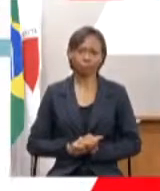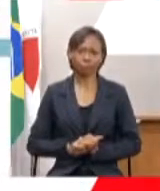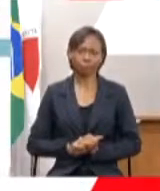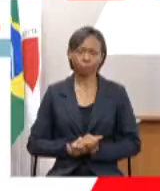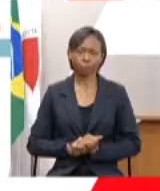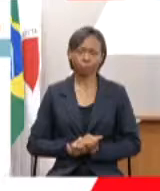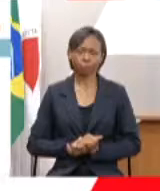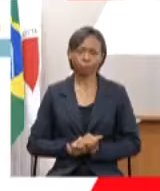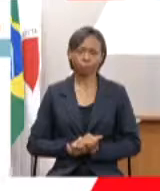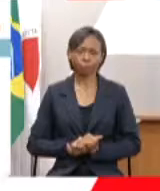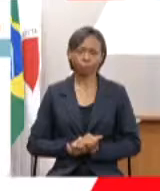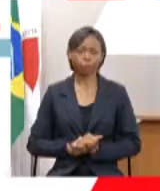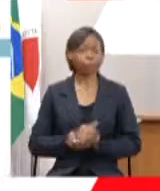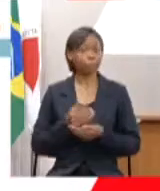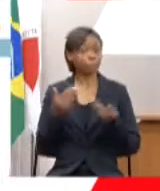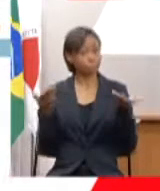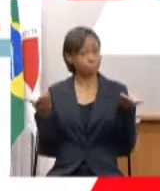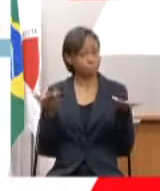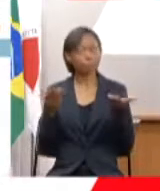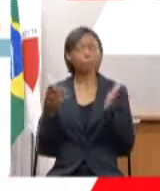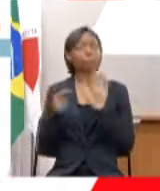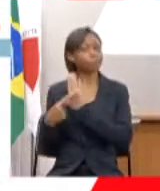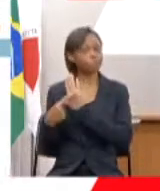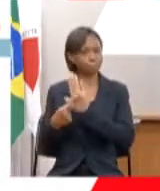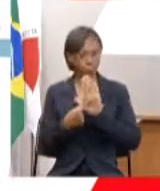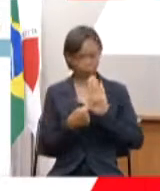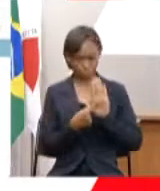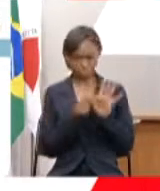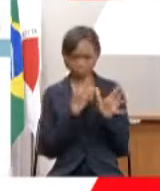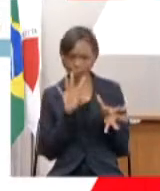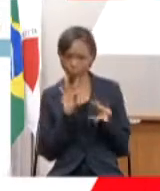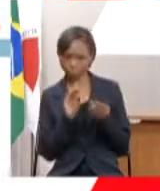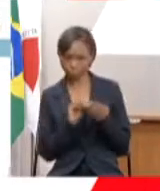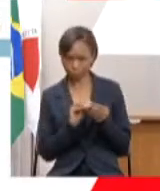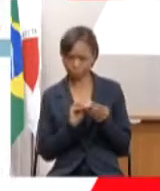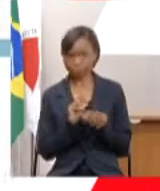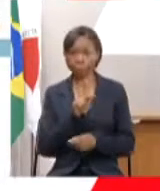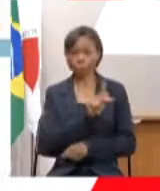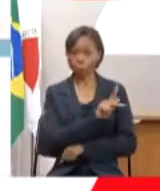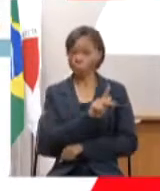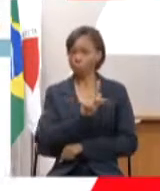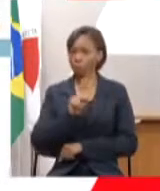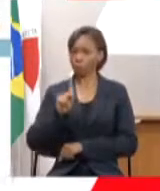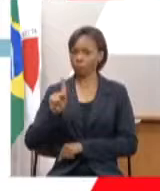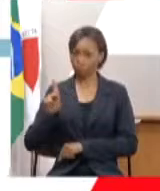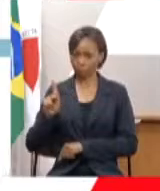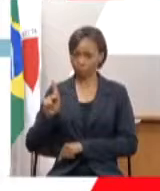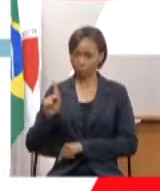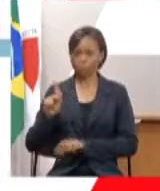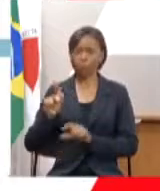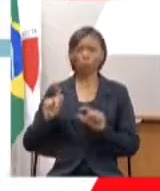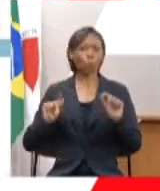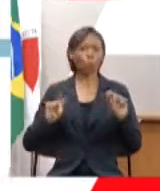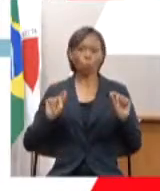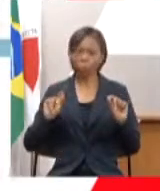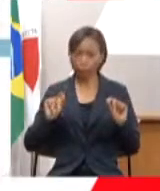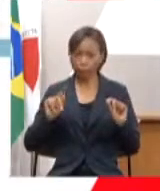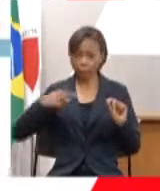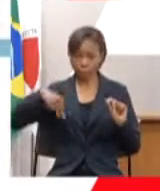Finalmente, queria apresentar, Sr. Presidente, nós criamos